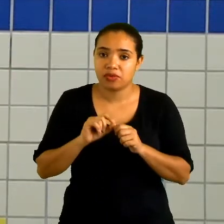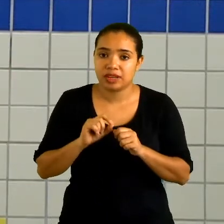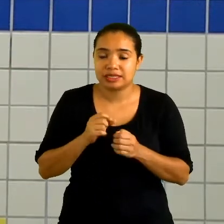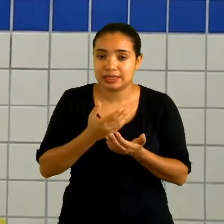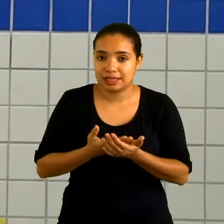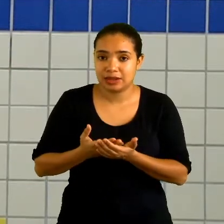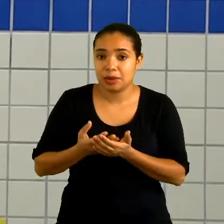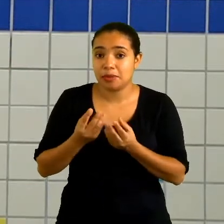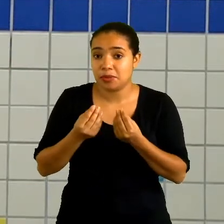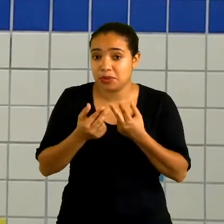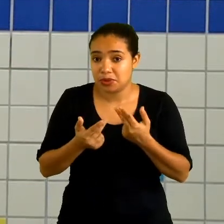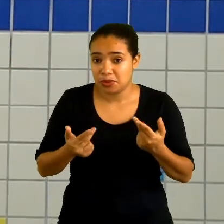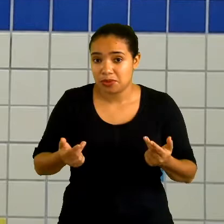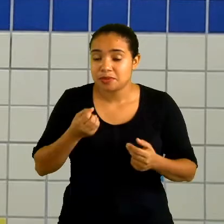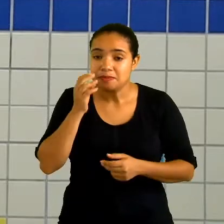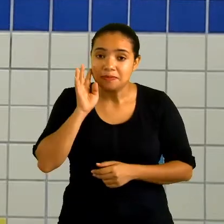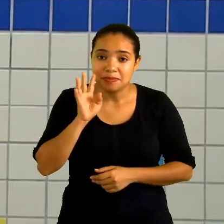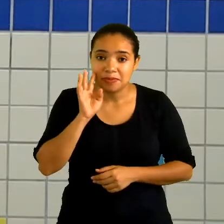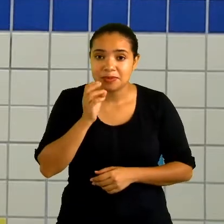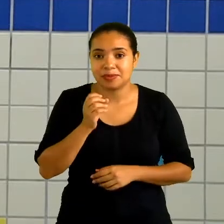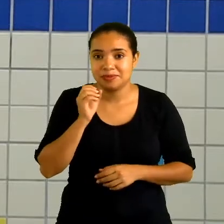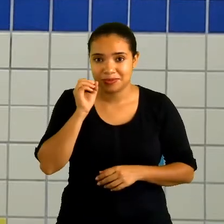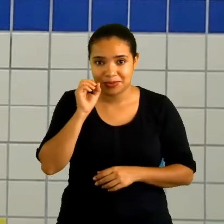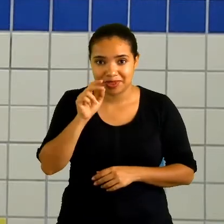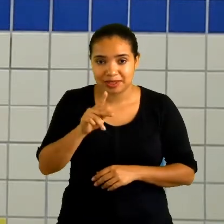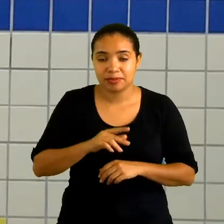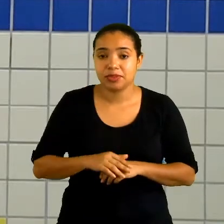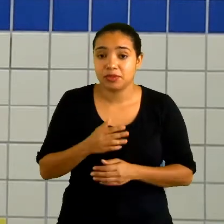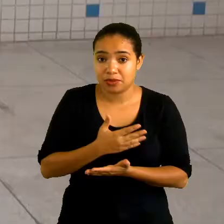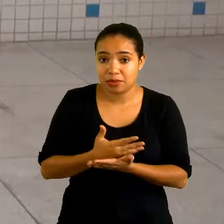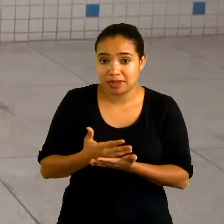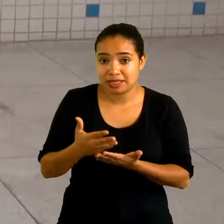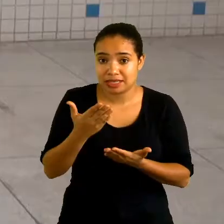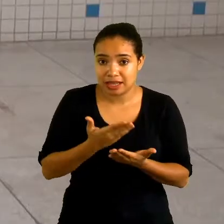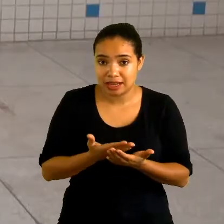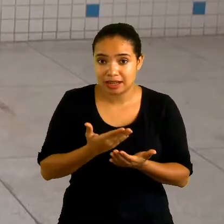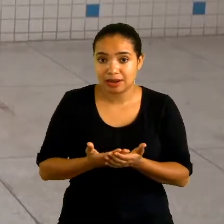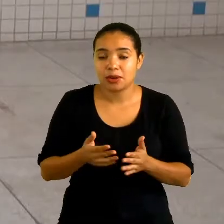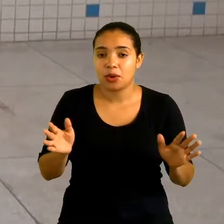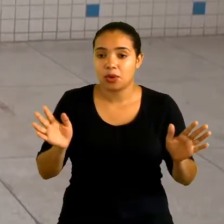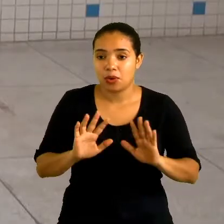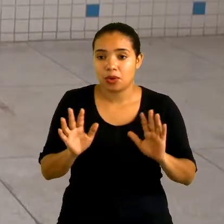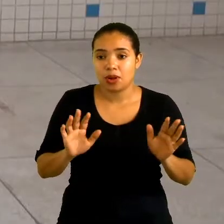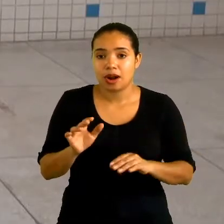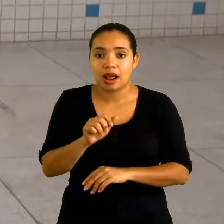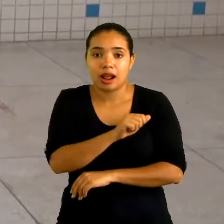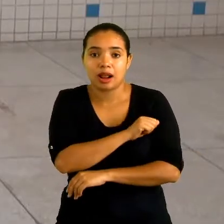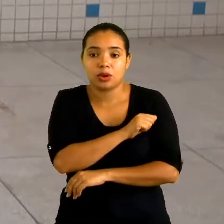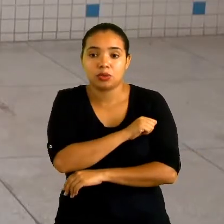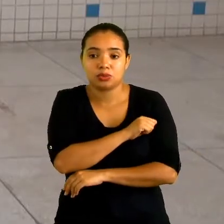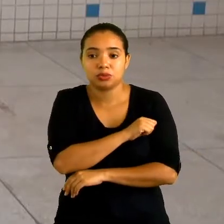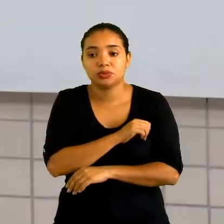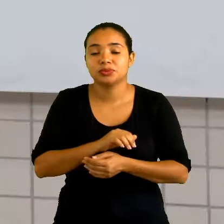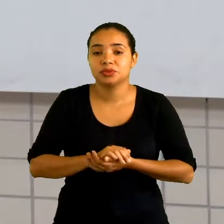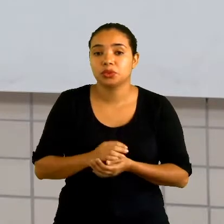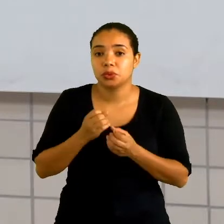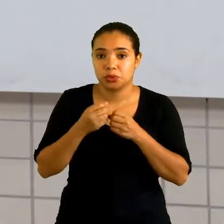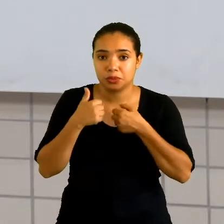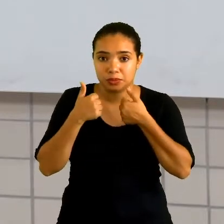nossa aula, tem muita coisa bacana, eu já vi, então vamos para a nossa aulinha? Olá galerinha do segundo ano, tudo bem com vocês?